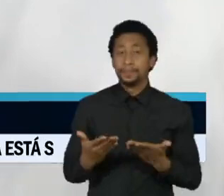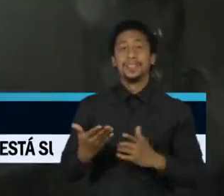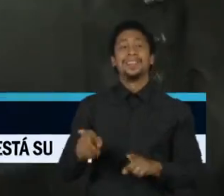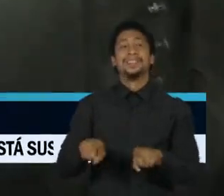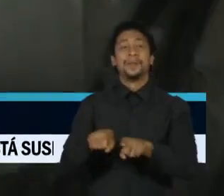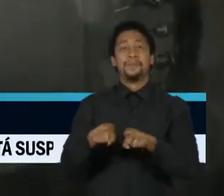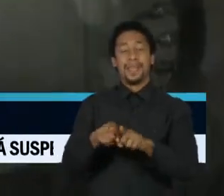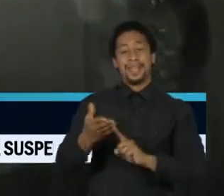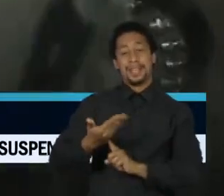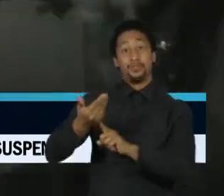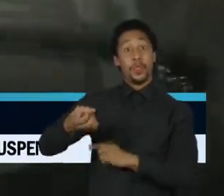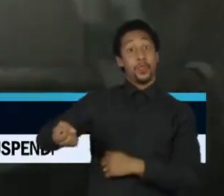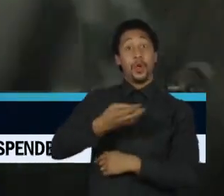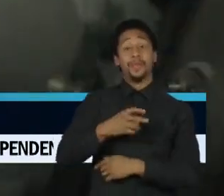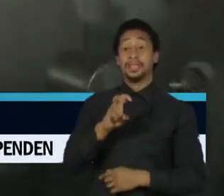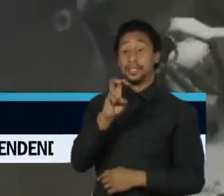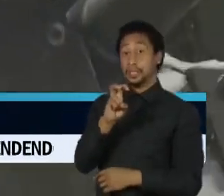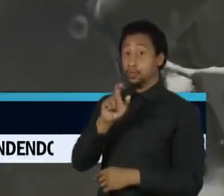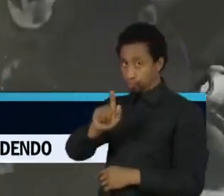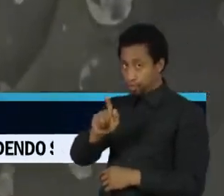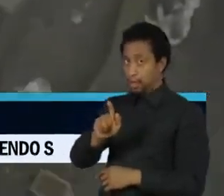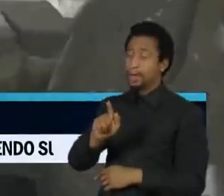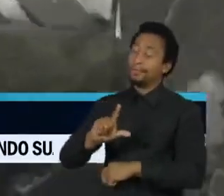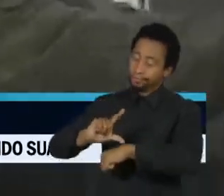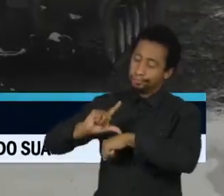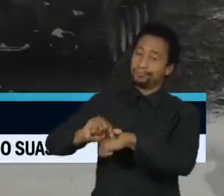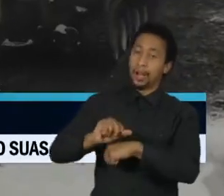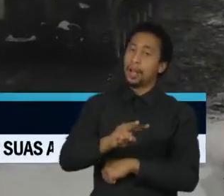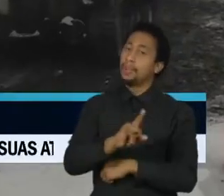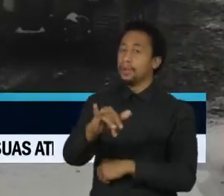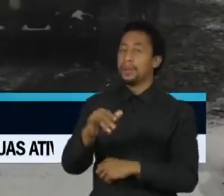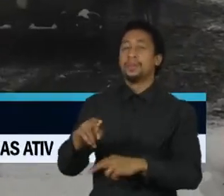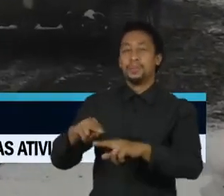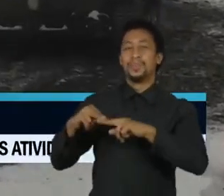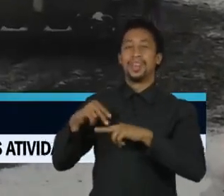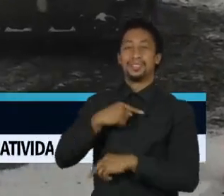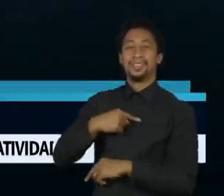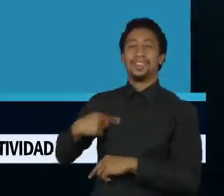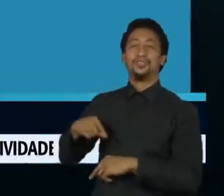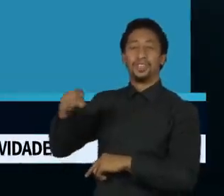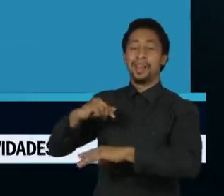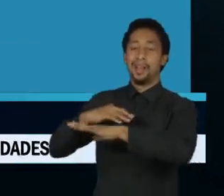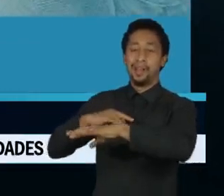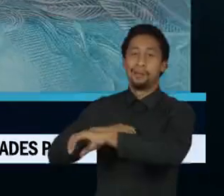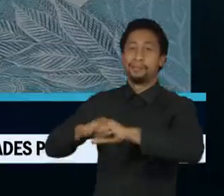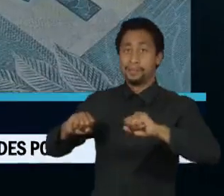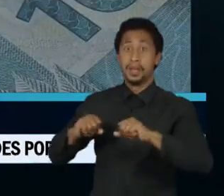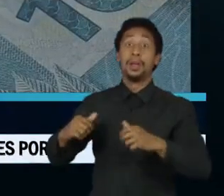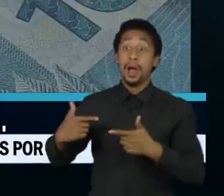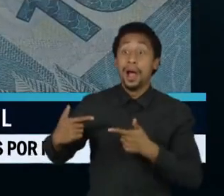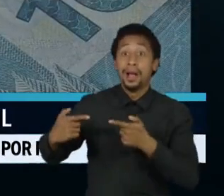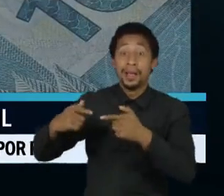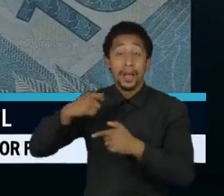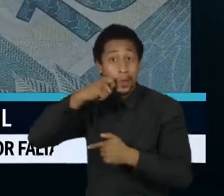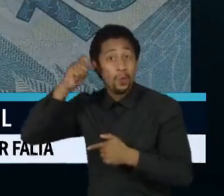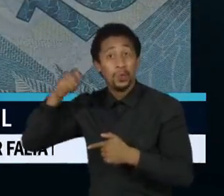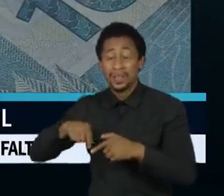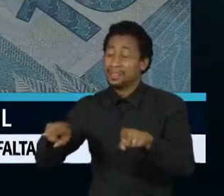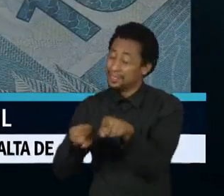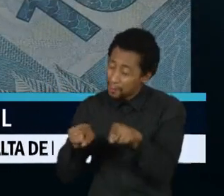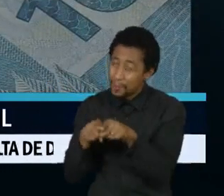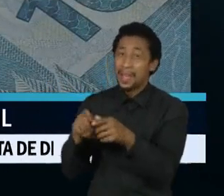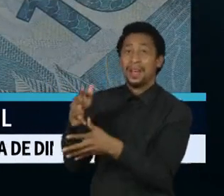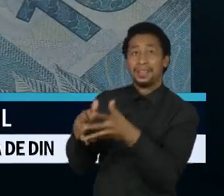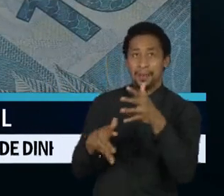5G no Brasil pode atrasar. A guerra na Ucrânia só agrava o cenário. Os fretes marítimos, custavam